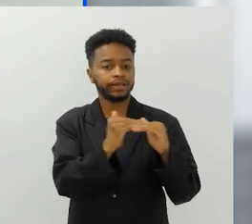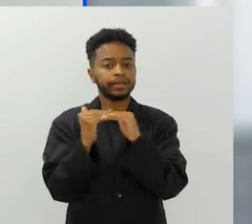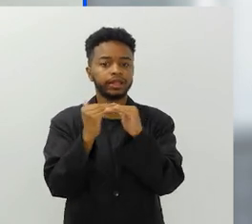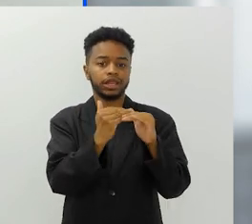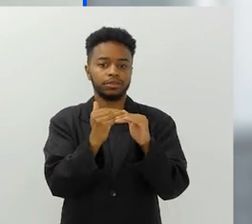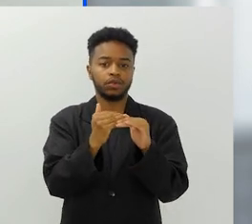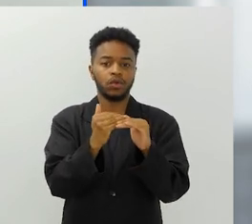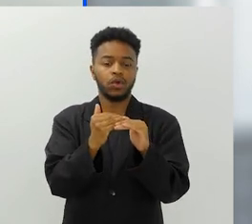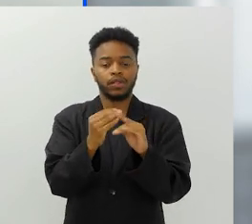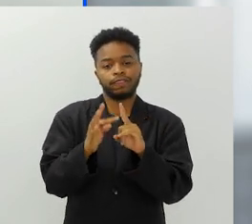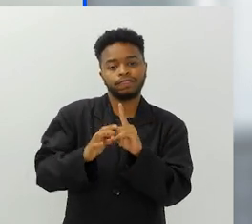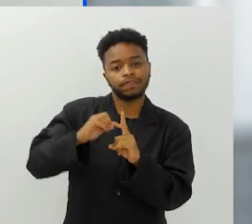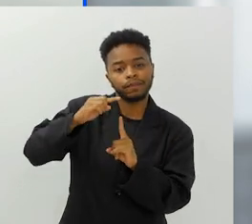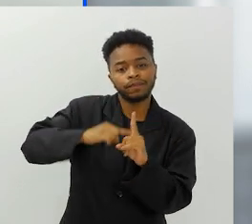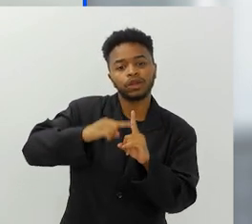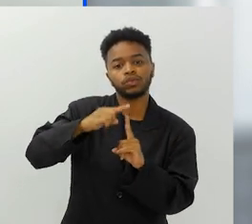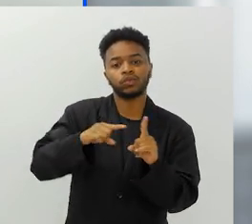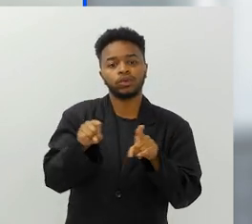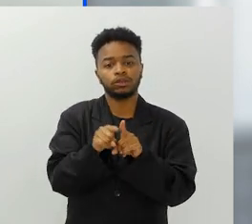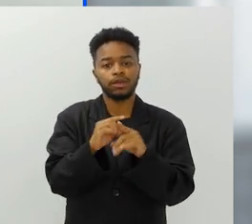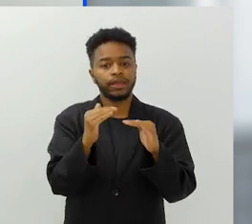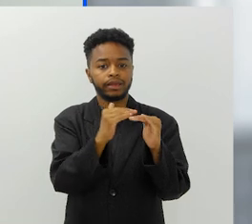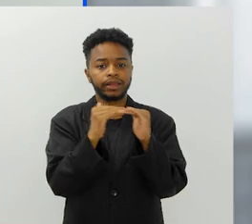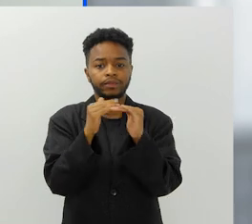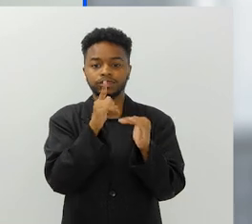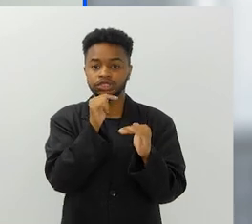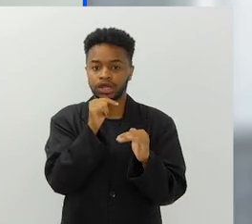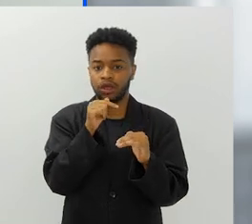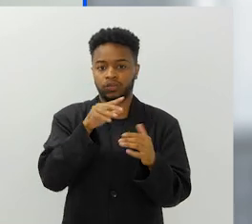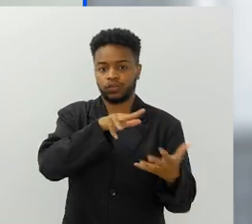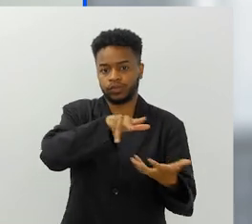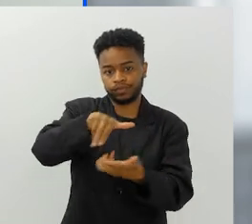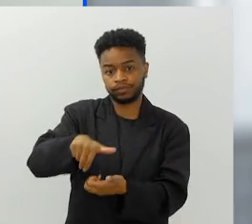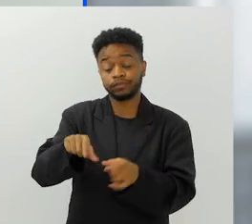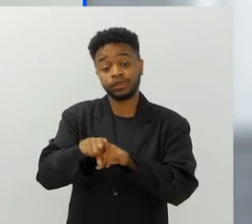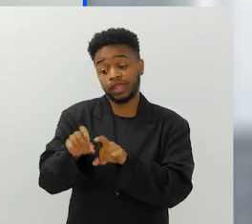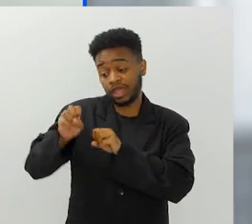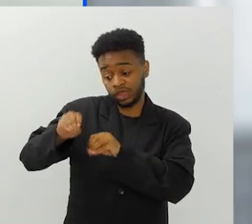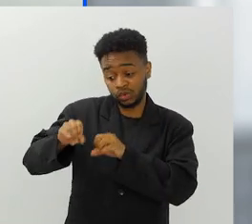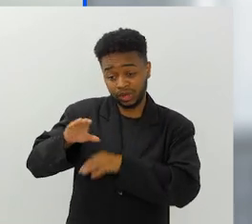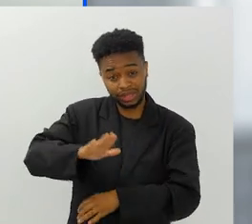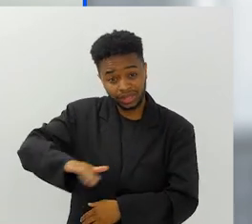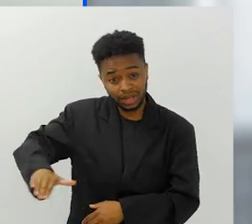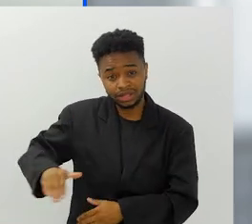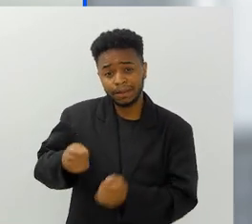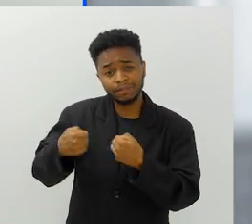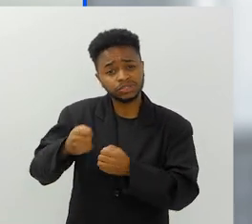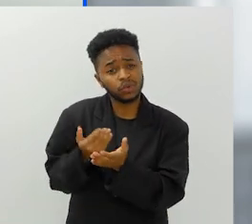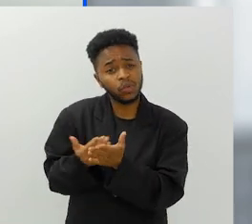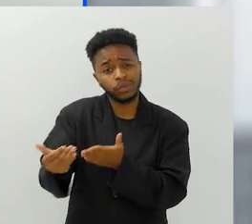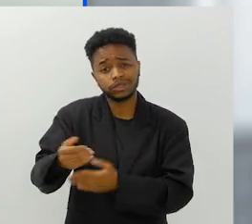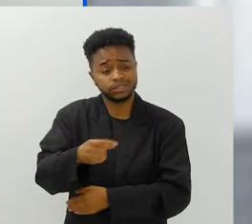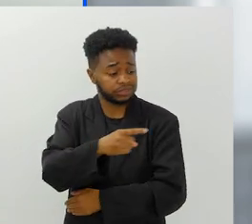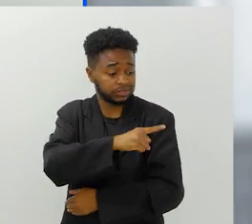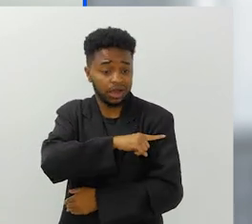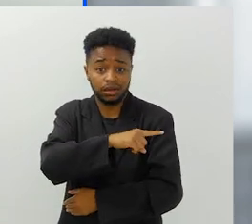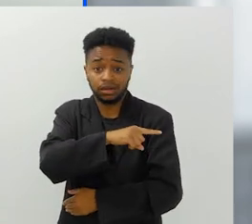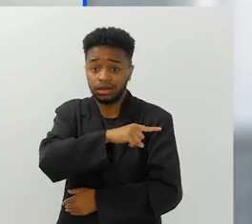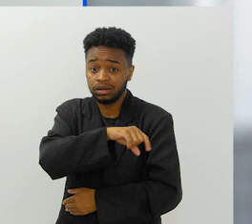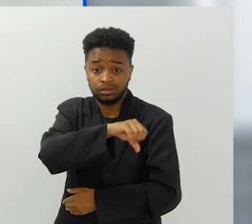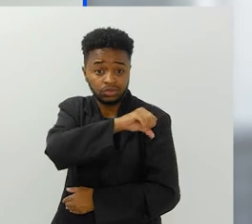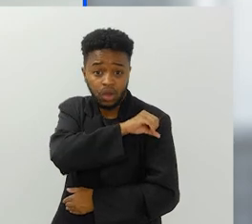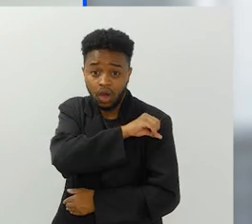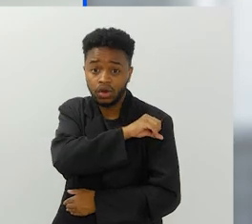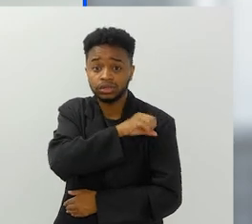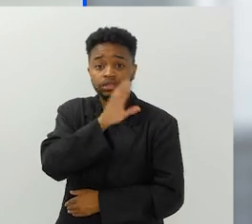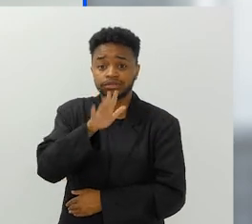hídrico do planeta. A educação, na verdade, ambiental com crianças, ela tem que começar no fundamental de elas